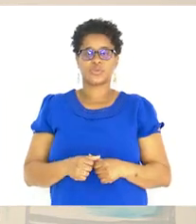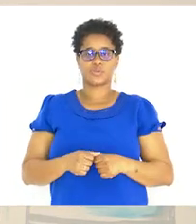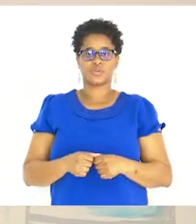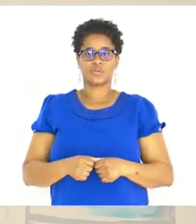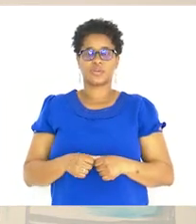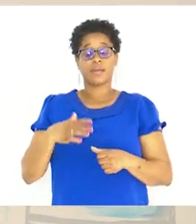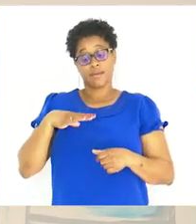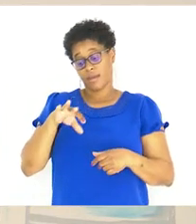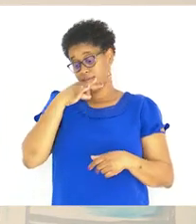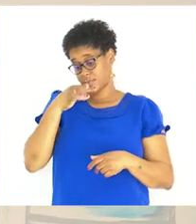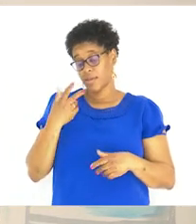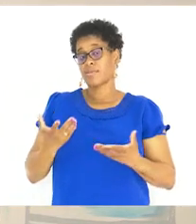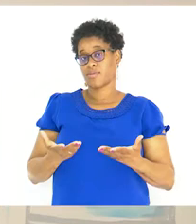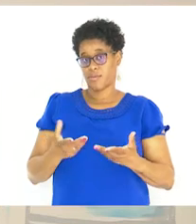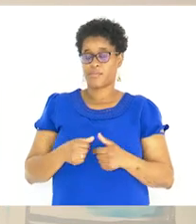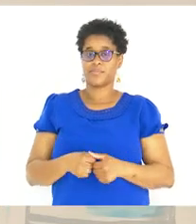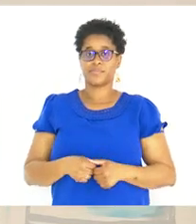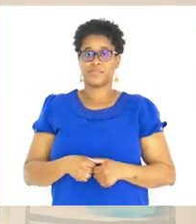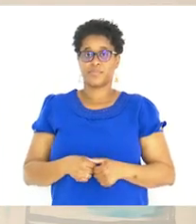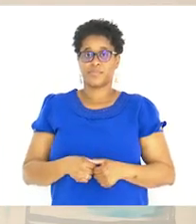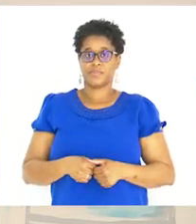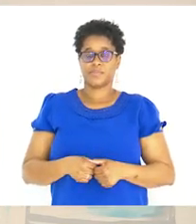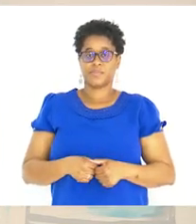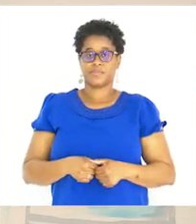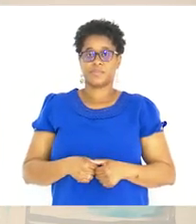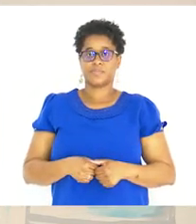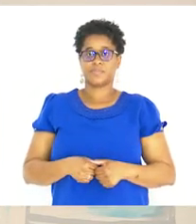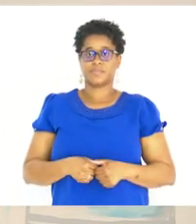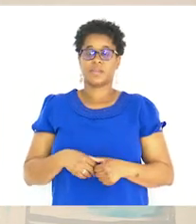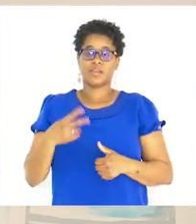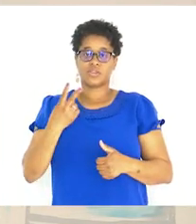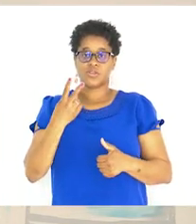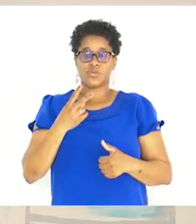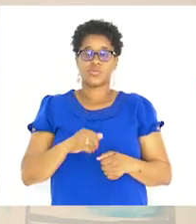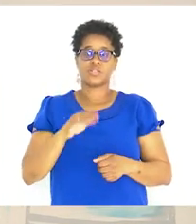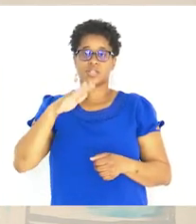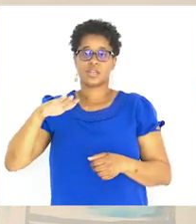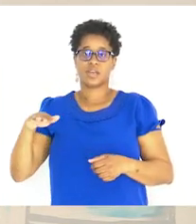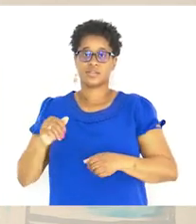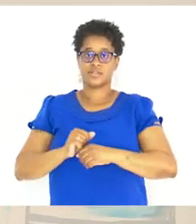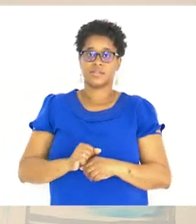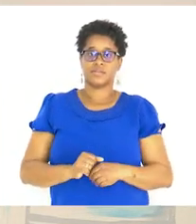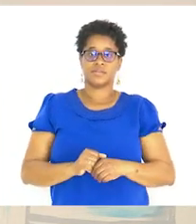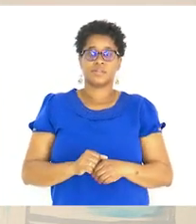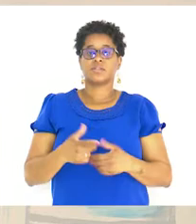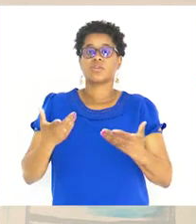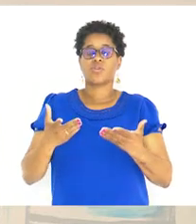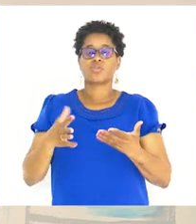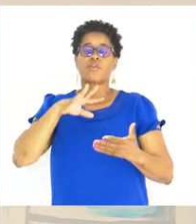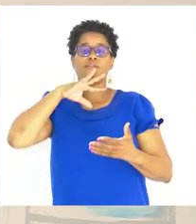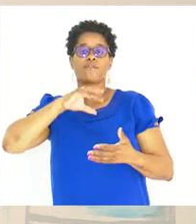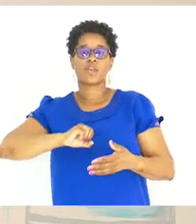Quer dizer então Estas duas crianças São